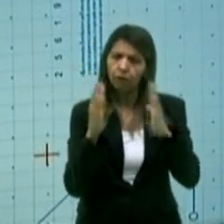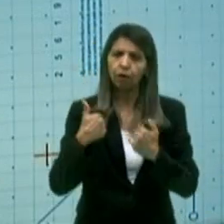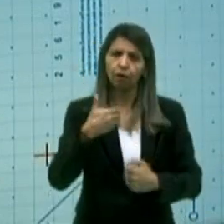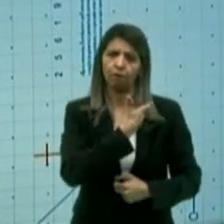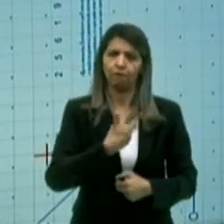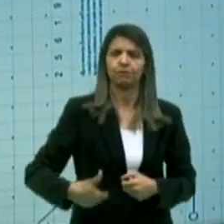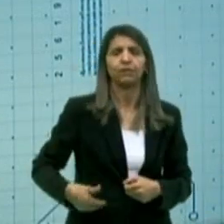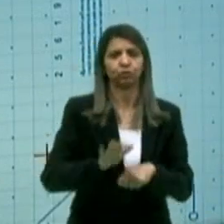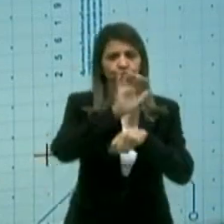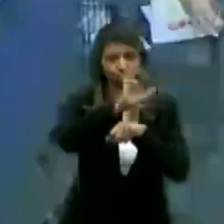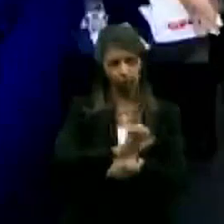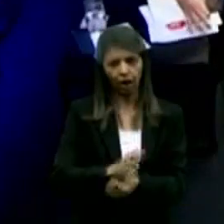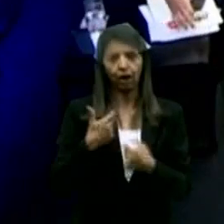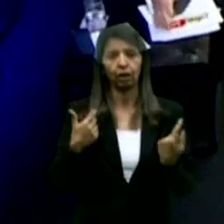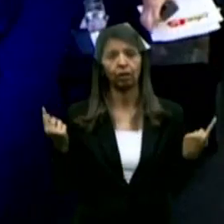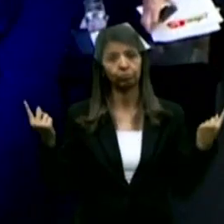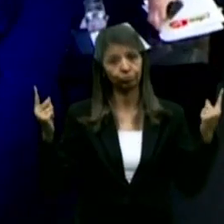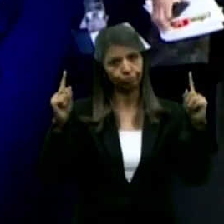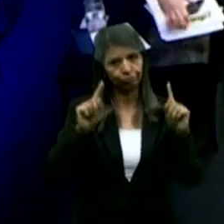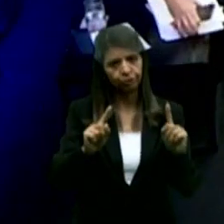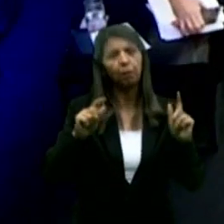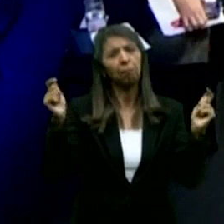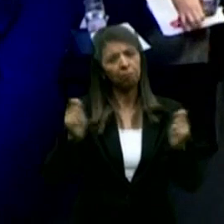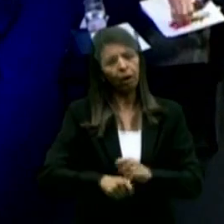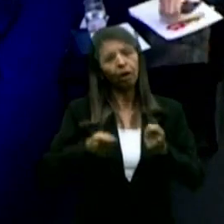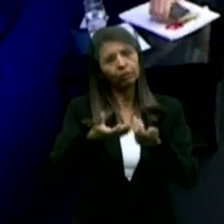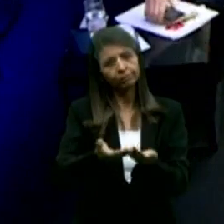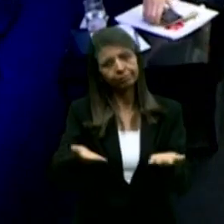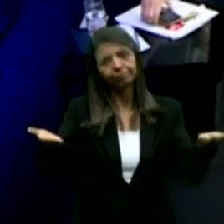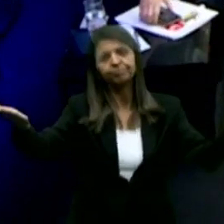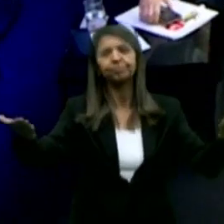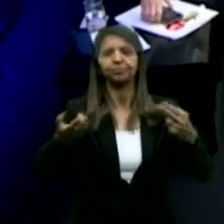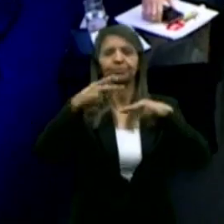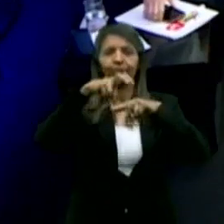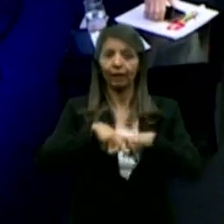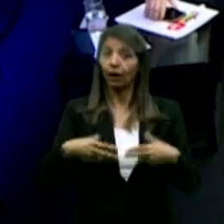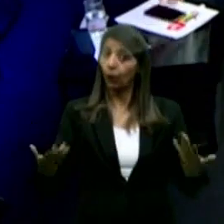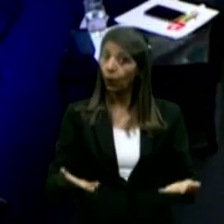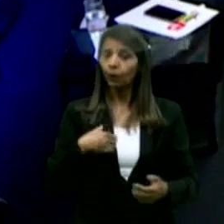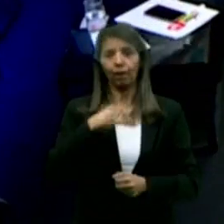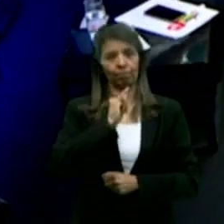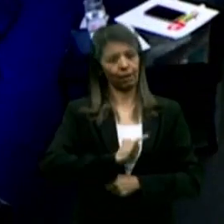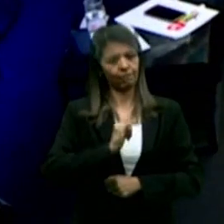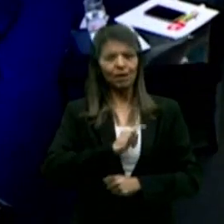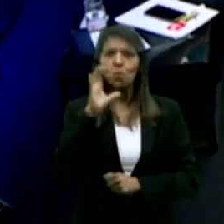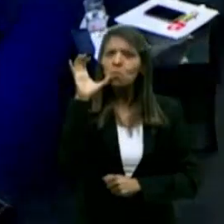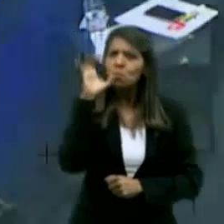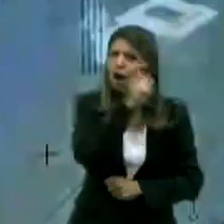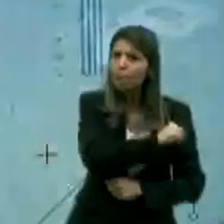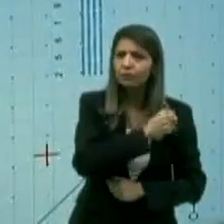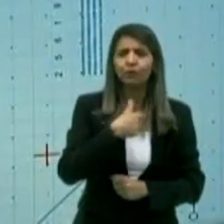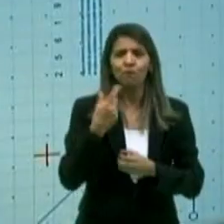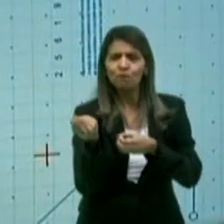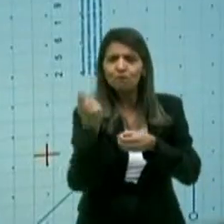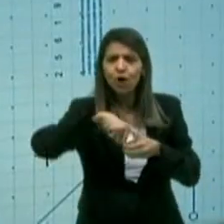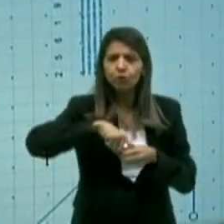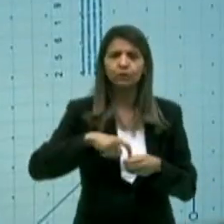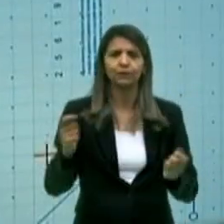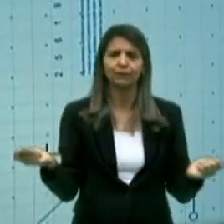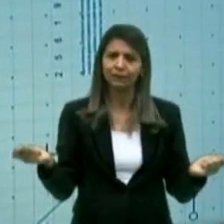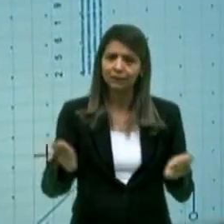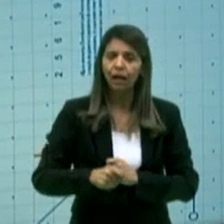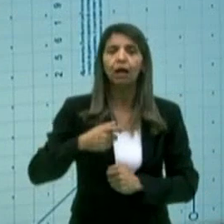Estado. Nilvan e Adriano podem voltar aos seus lugares. A gente vai para um intervalo bem rápido. Na volta, nós teremos